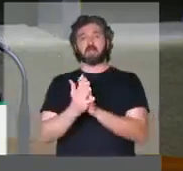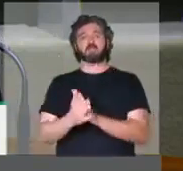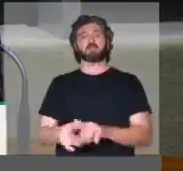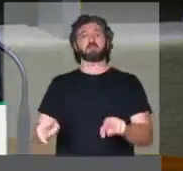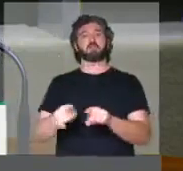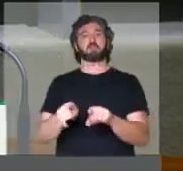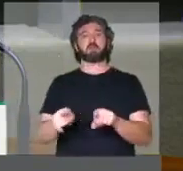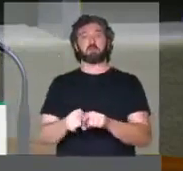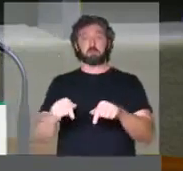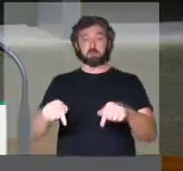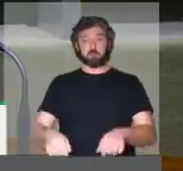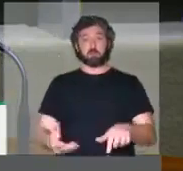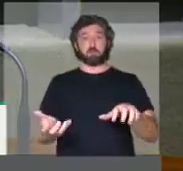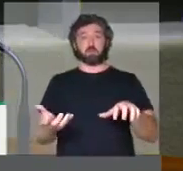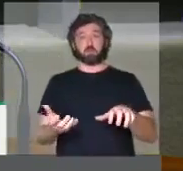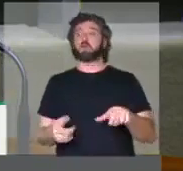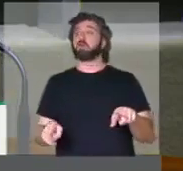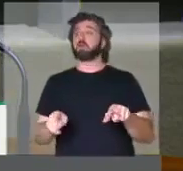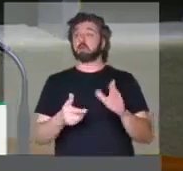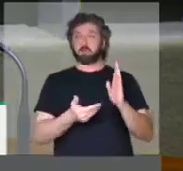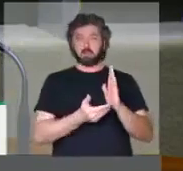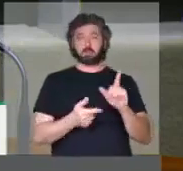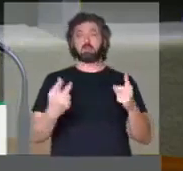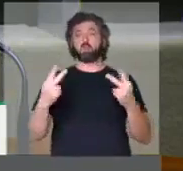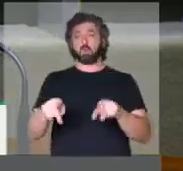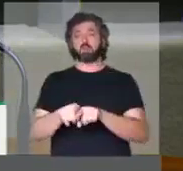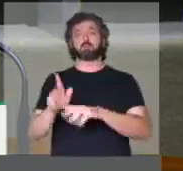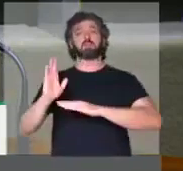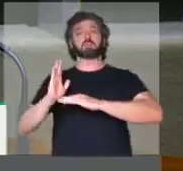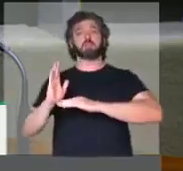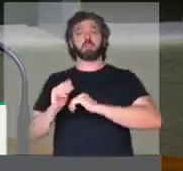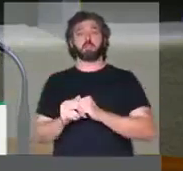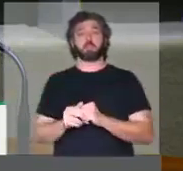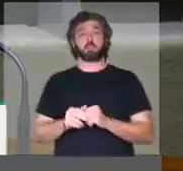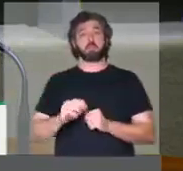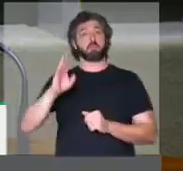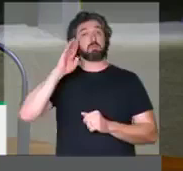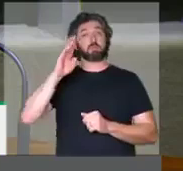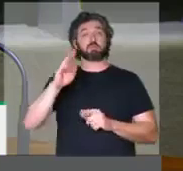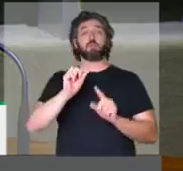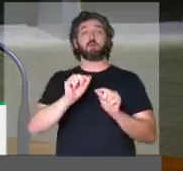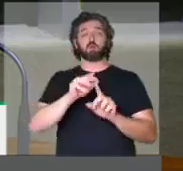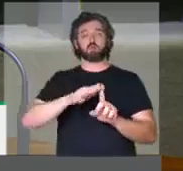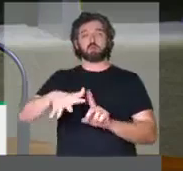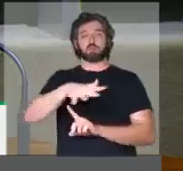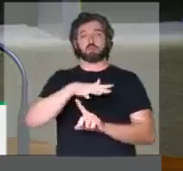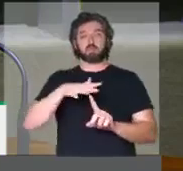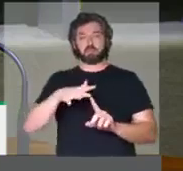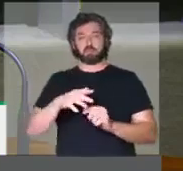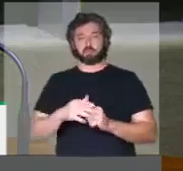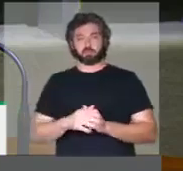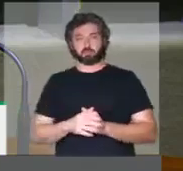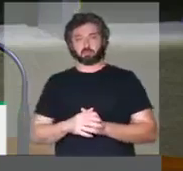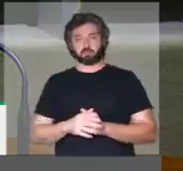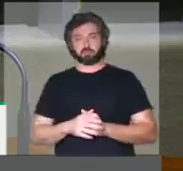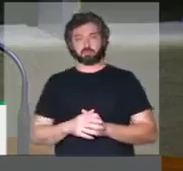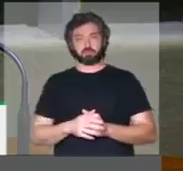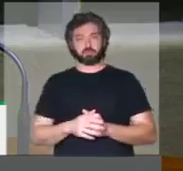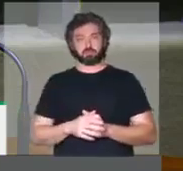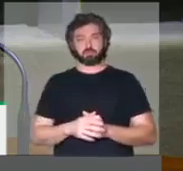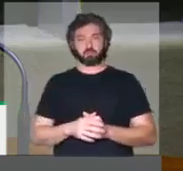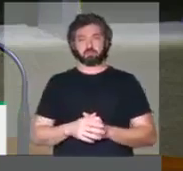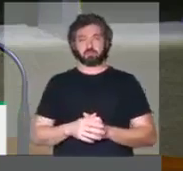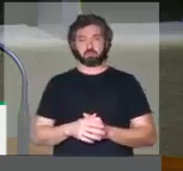como tem havido aqui do Parlamento, não só da Câmara, como do Senado também, mas, sobretudo, da sociedade brasileira, presidente Érica Cocay.